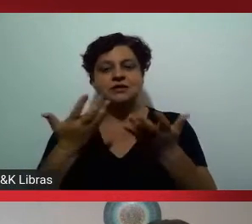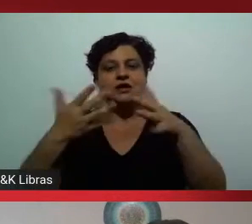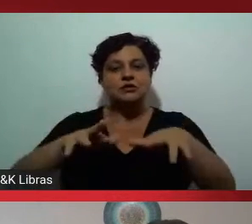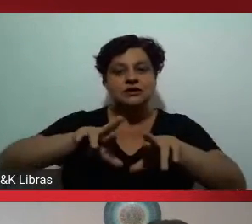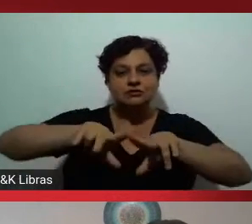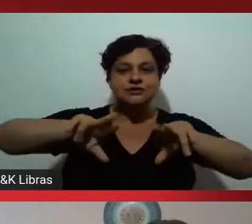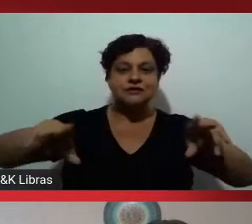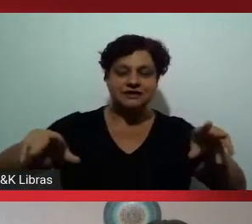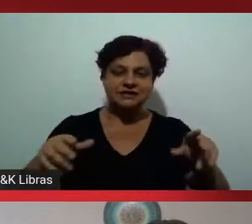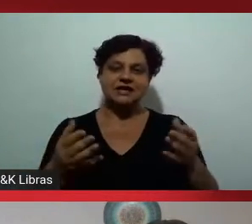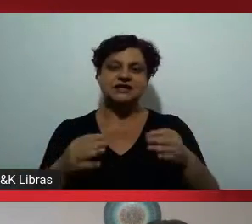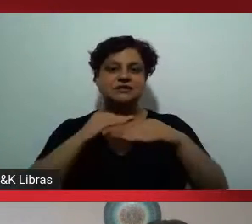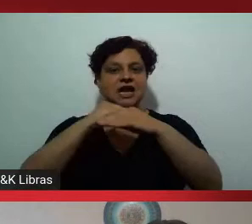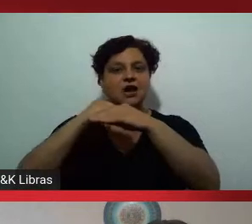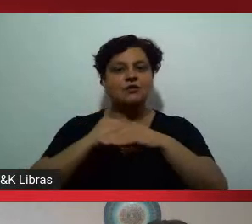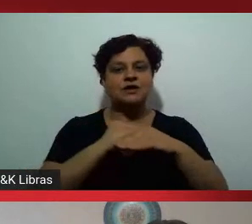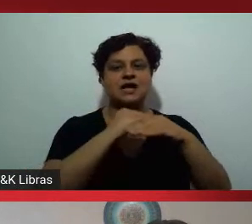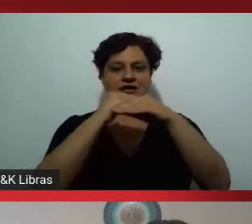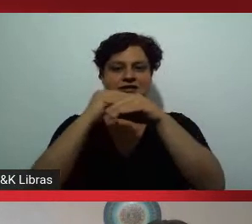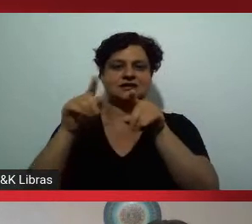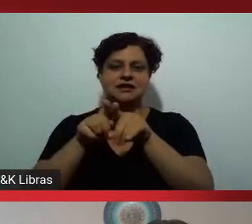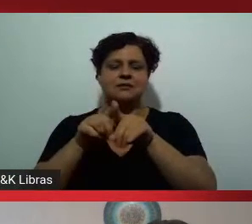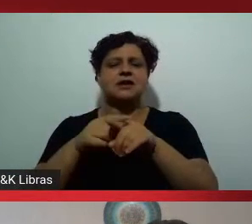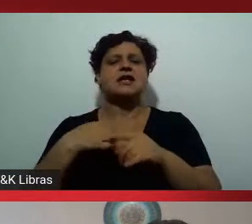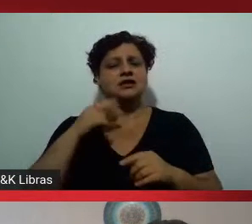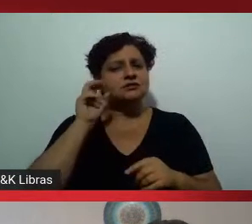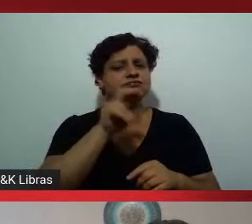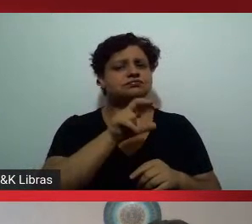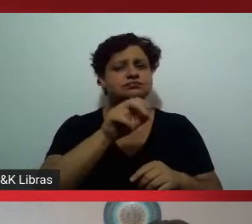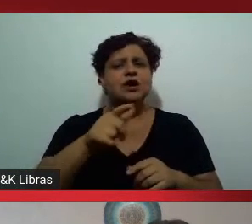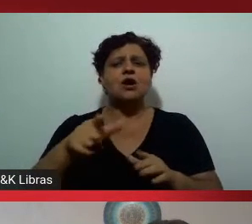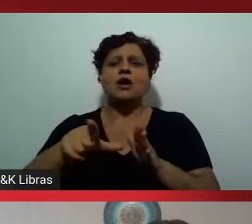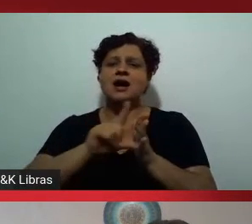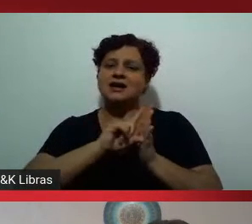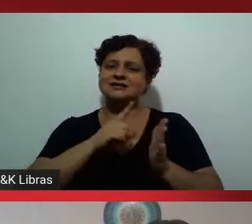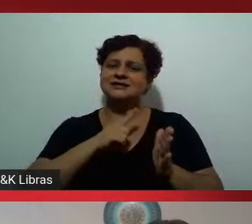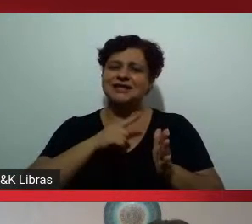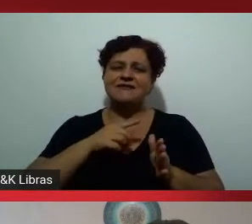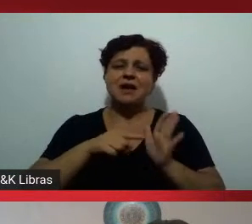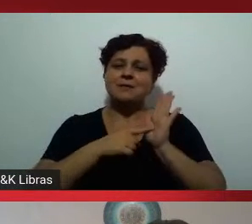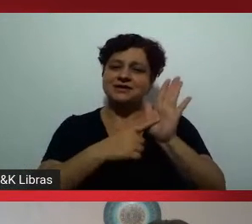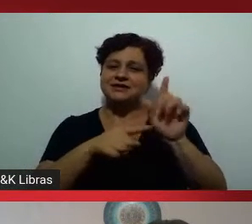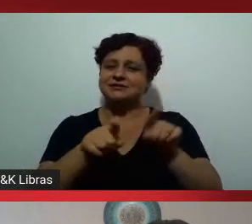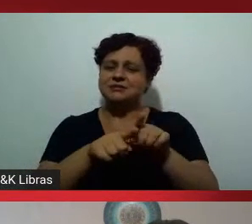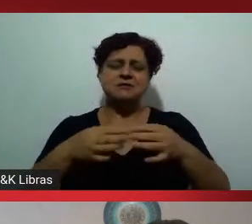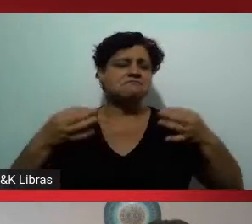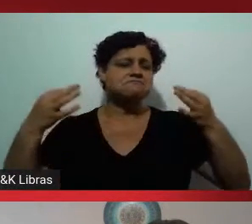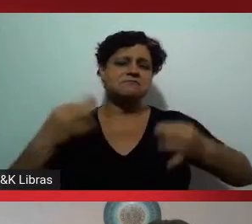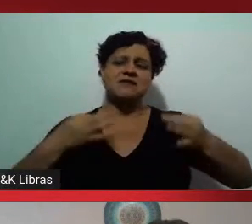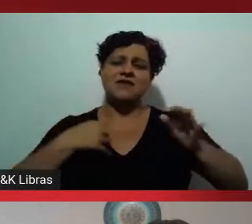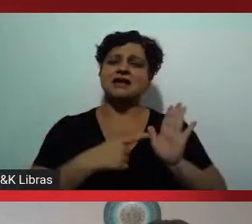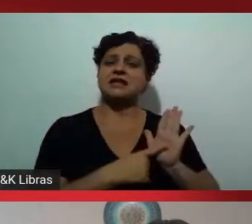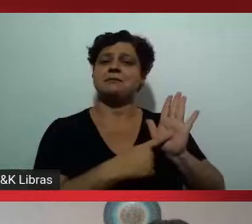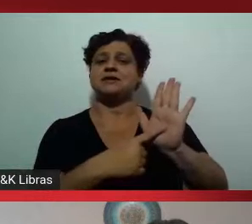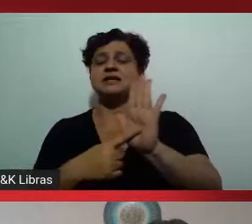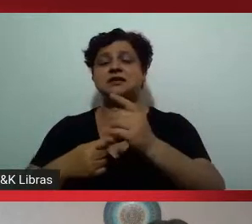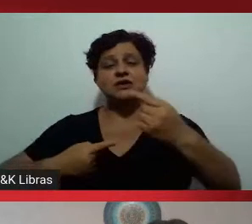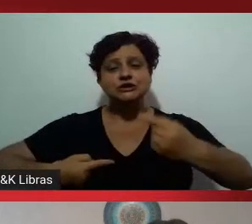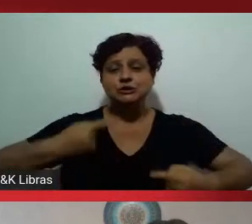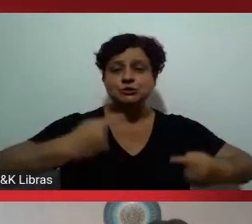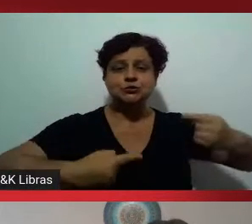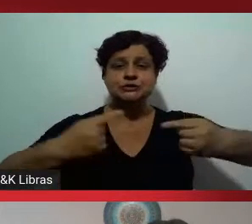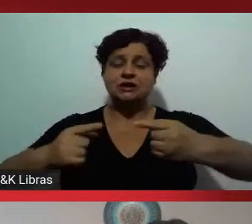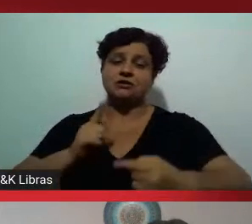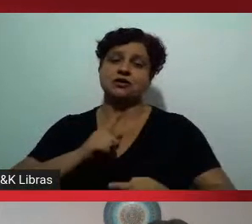equidade. Eu assisti à mesa anterior e a mesa anterior faz uma perfeita conexão com a discussão que temos